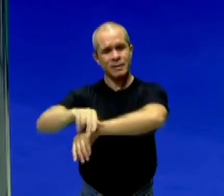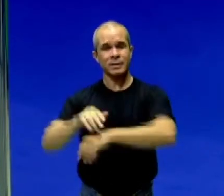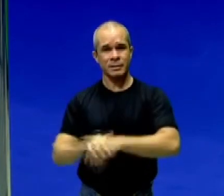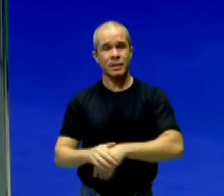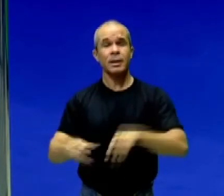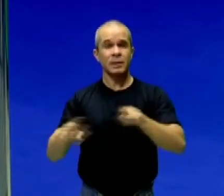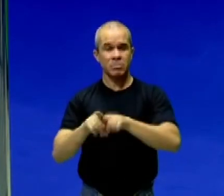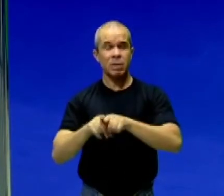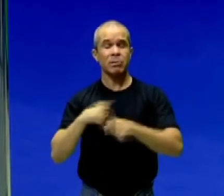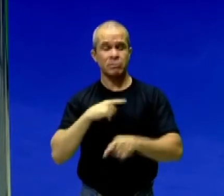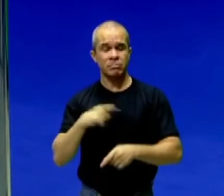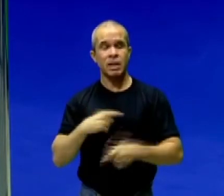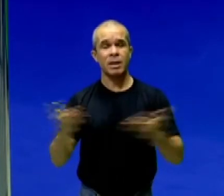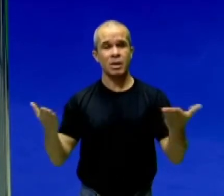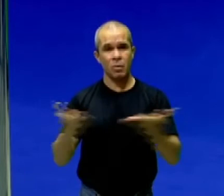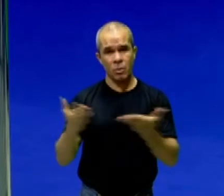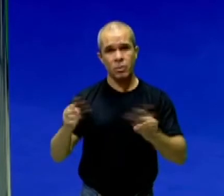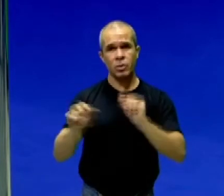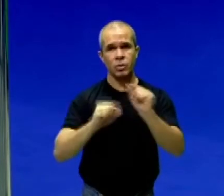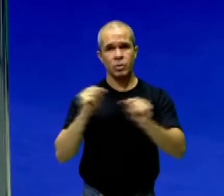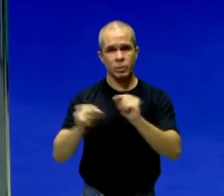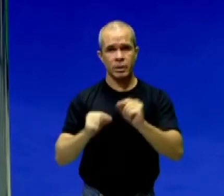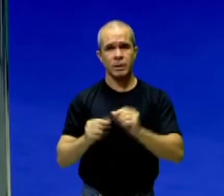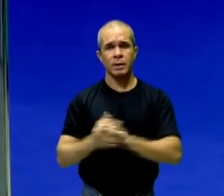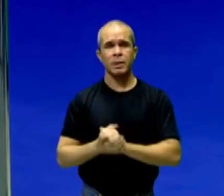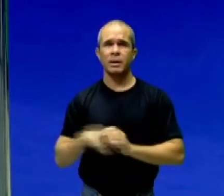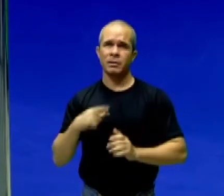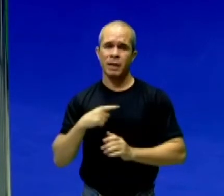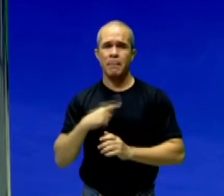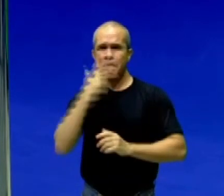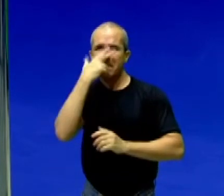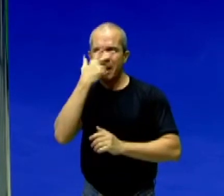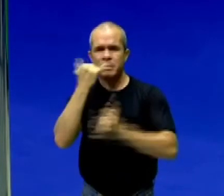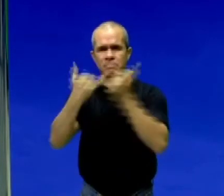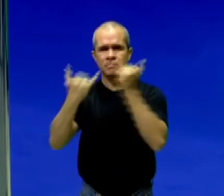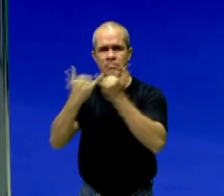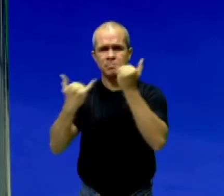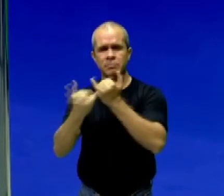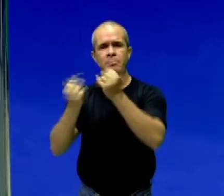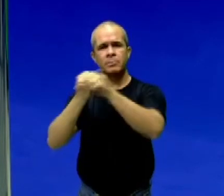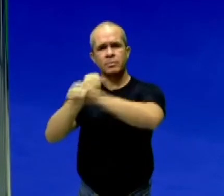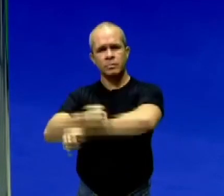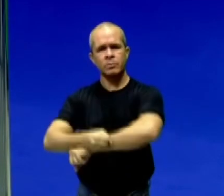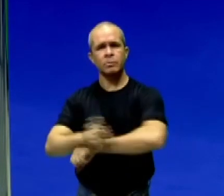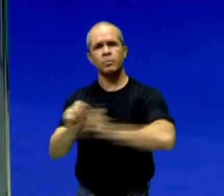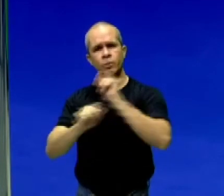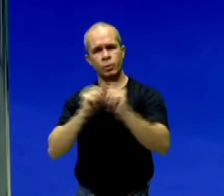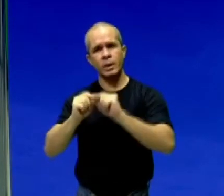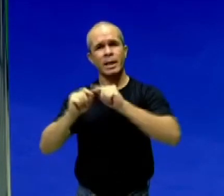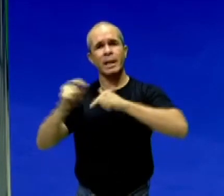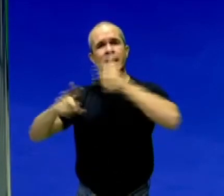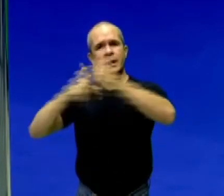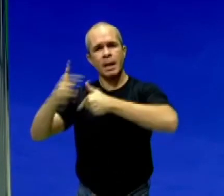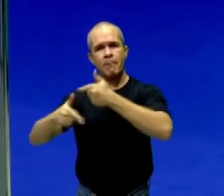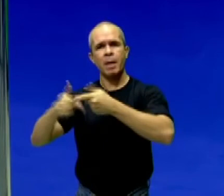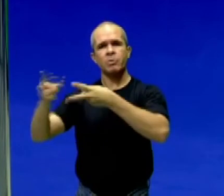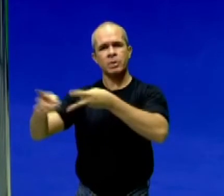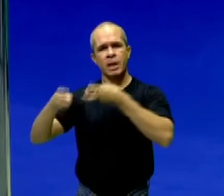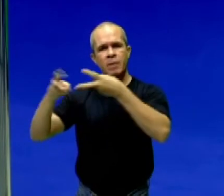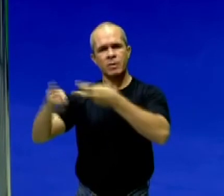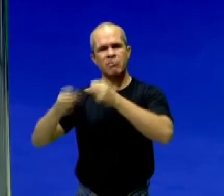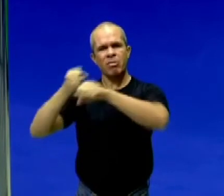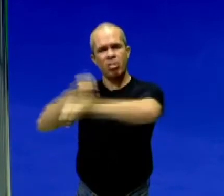ainda existe algo que é análogo à escravidão, que é o trabalho exploratório de